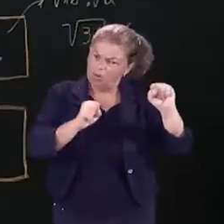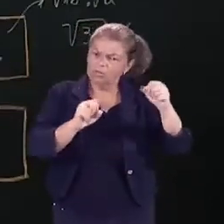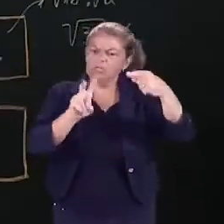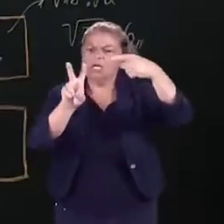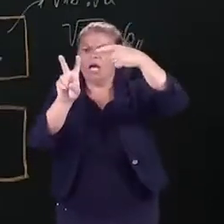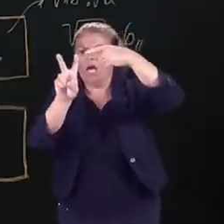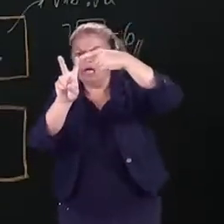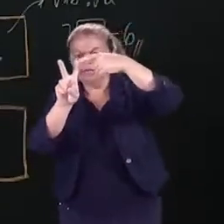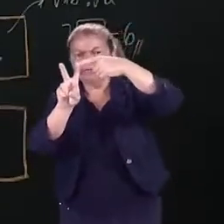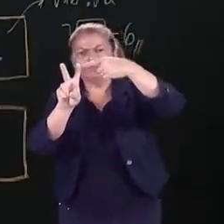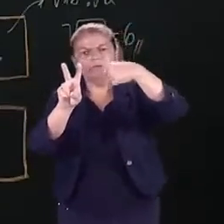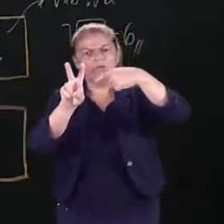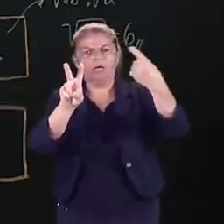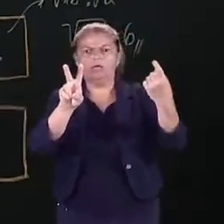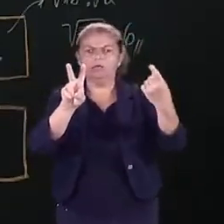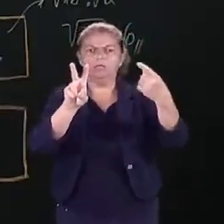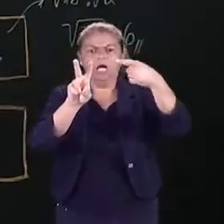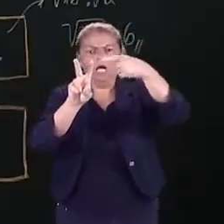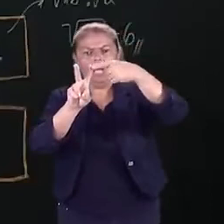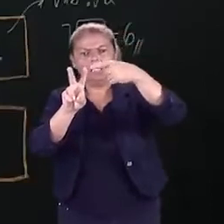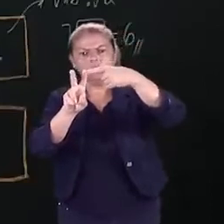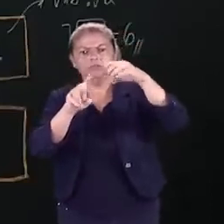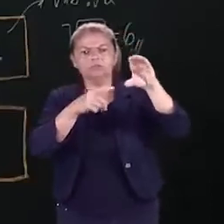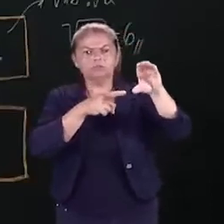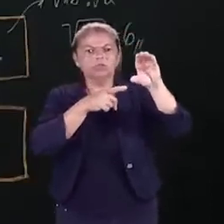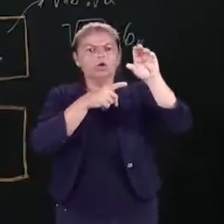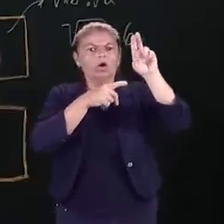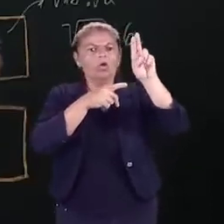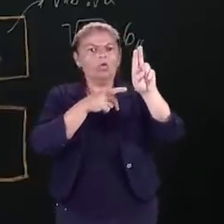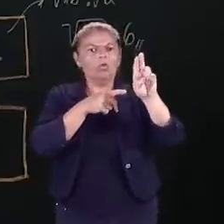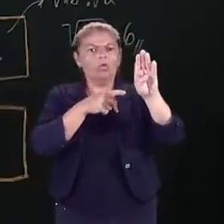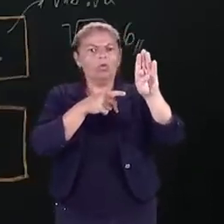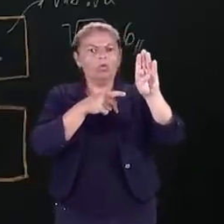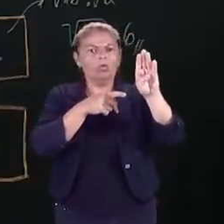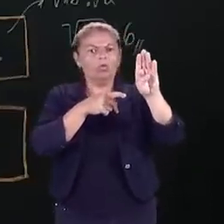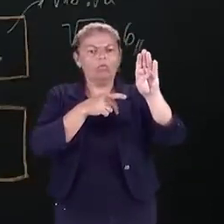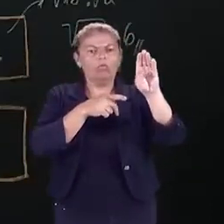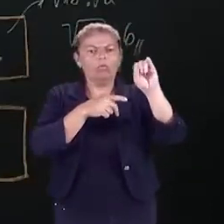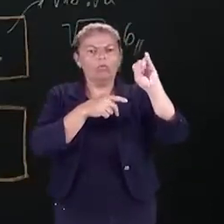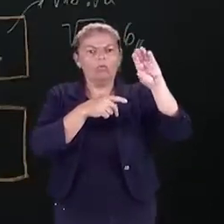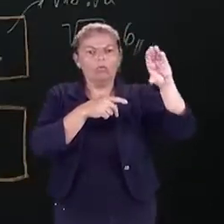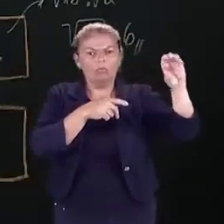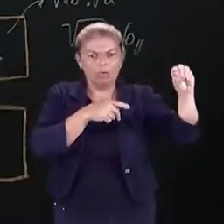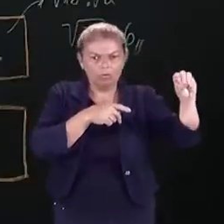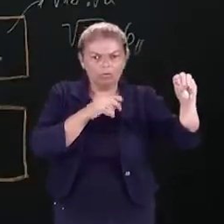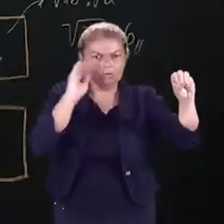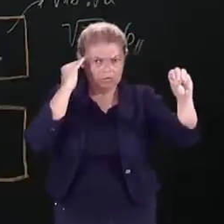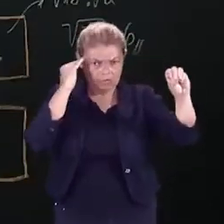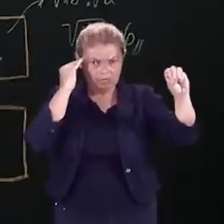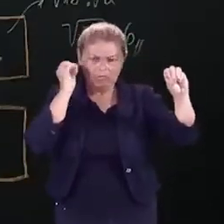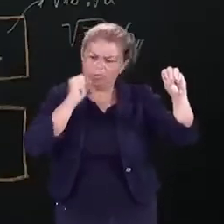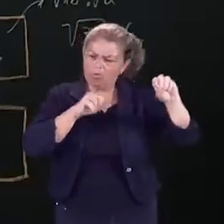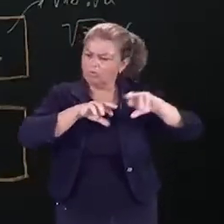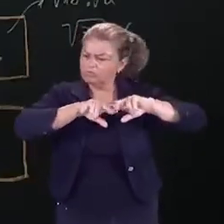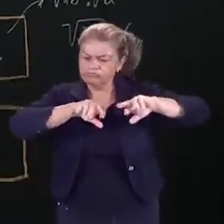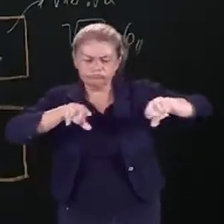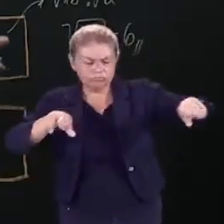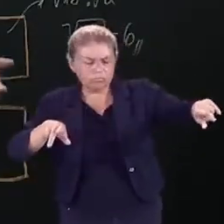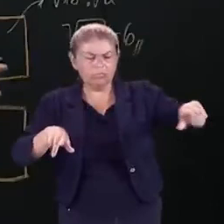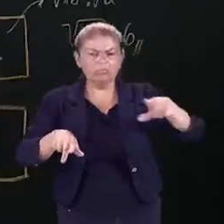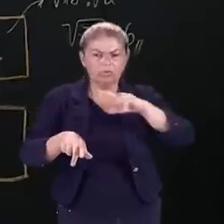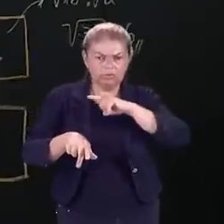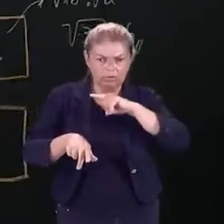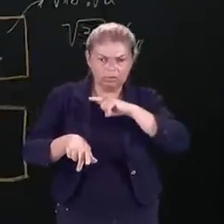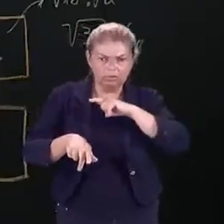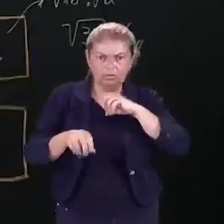quadrada, raiz cúbica, raiz quinta, raiz décima. Sendo essa raiz não exata, ela representará sempre um número